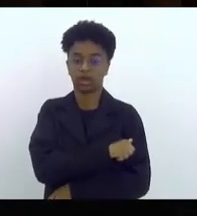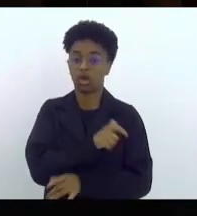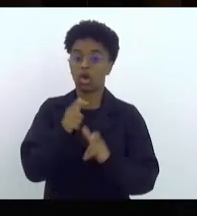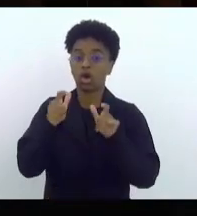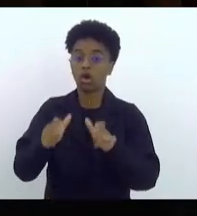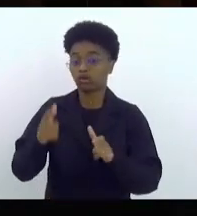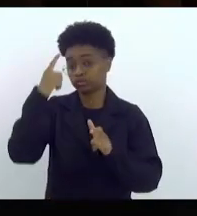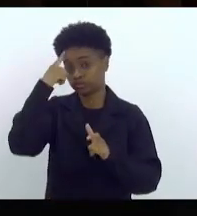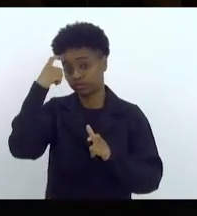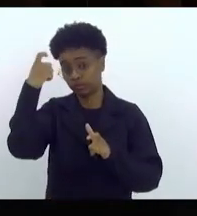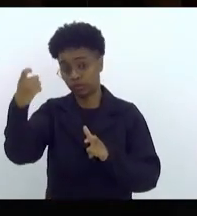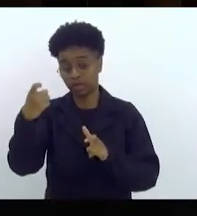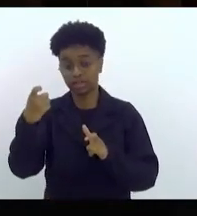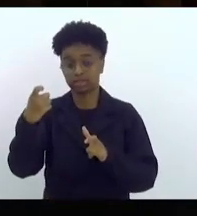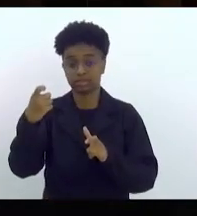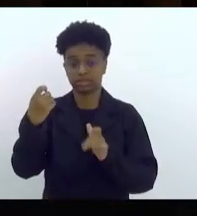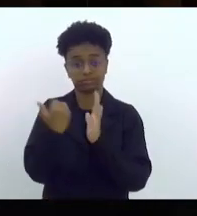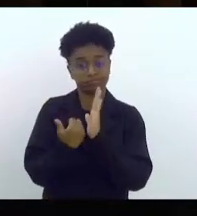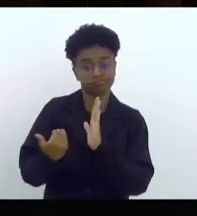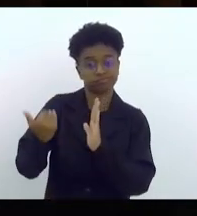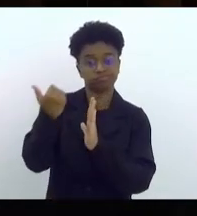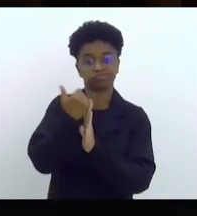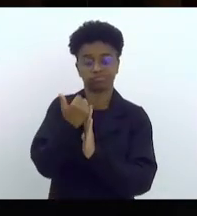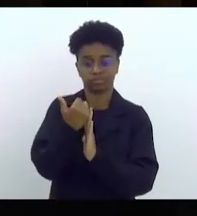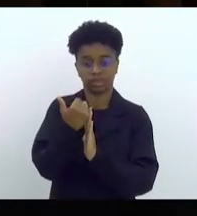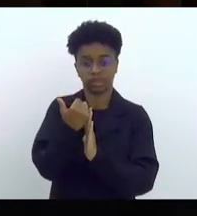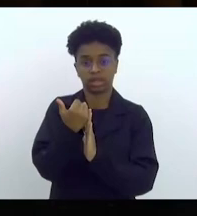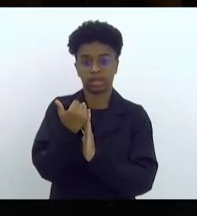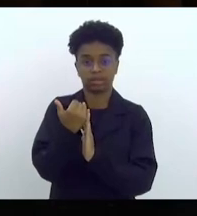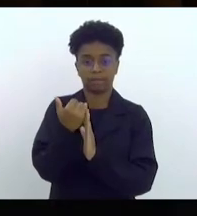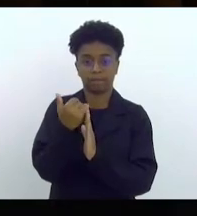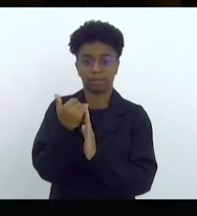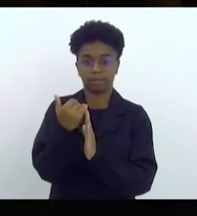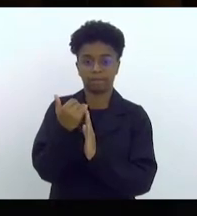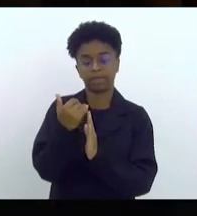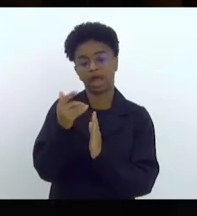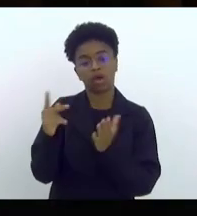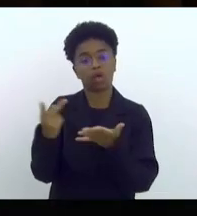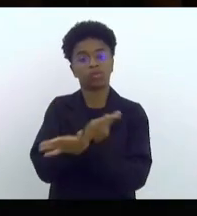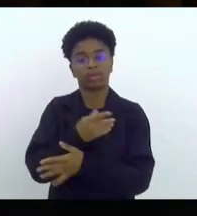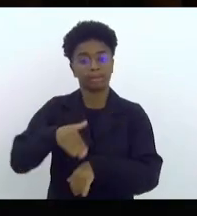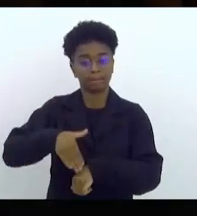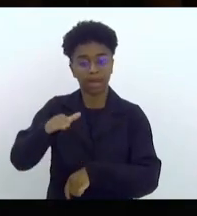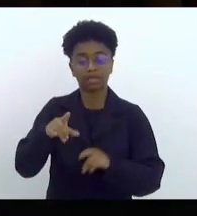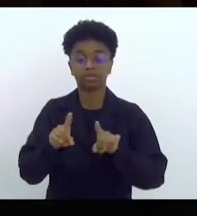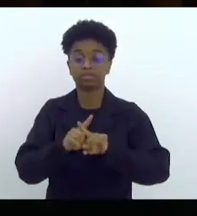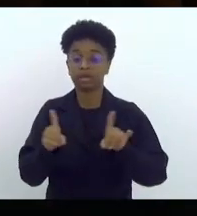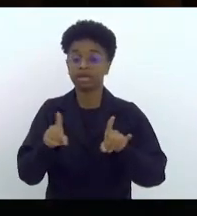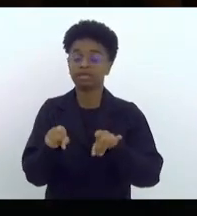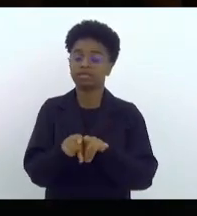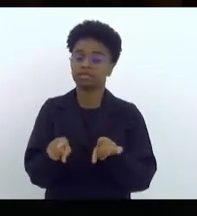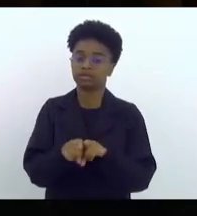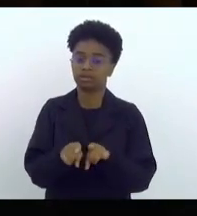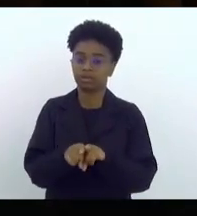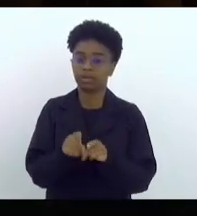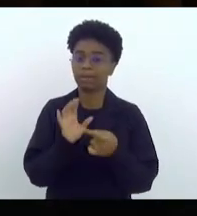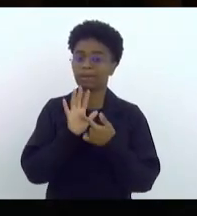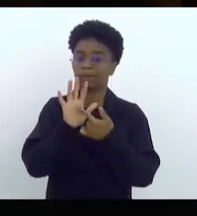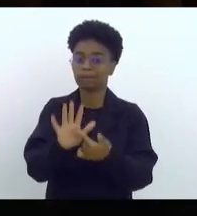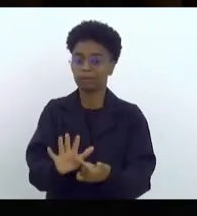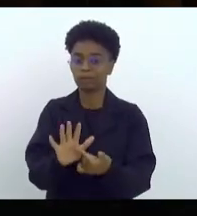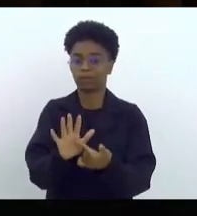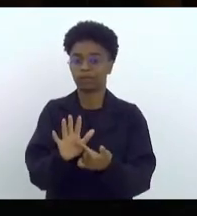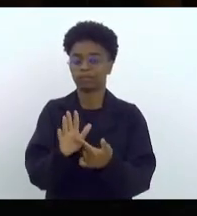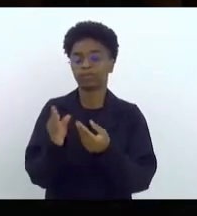violência é mais evidente, mas não só isso, porque aponta também